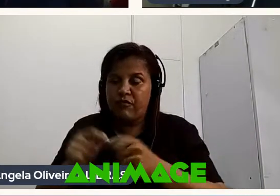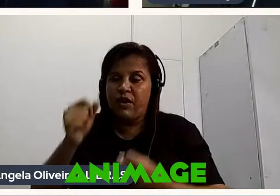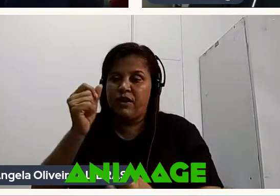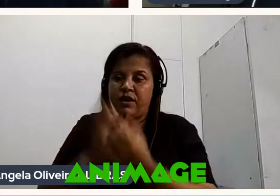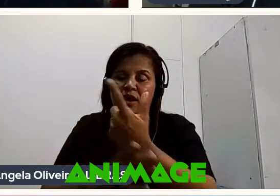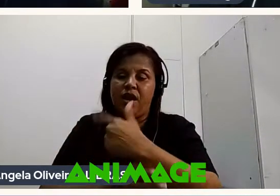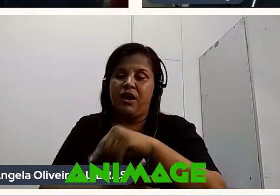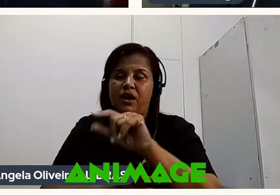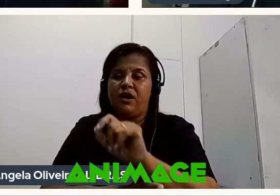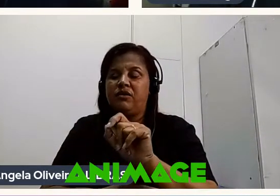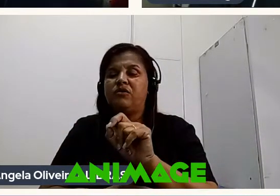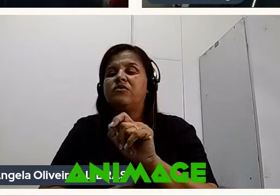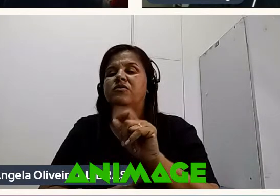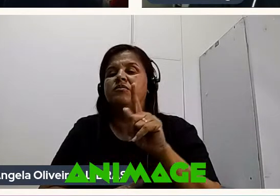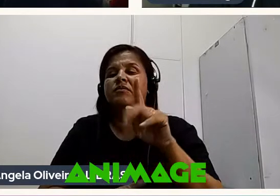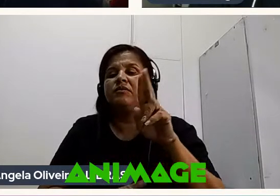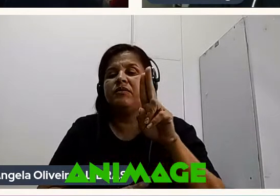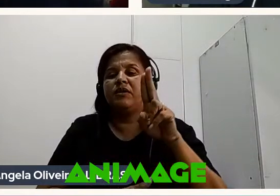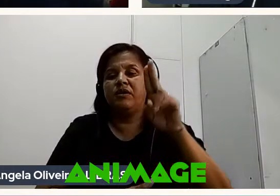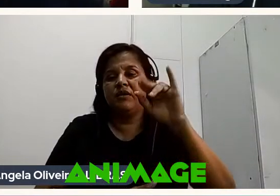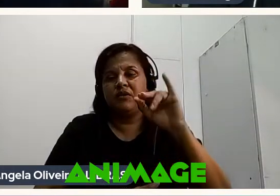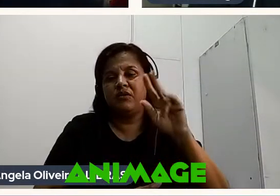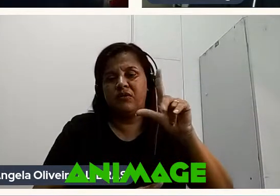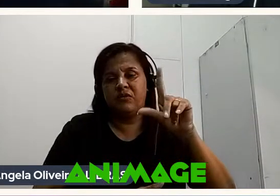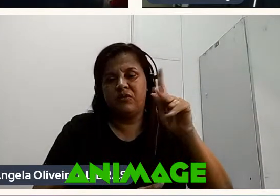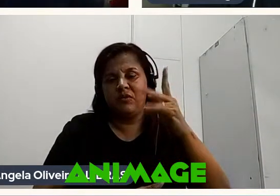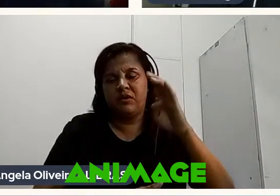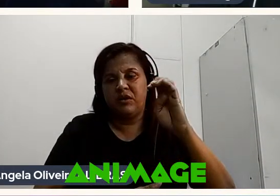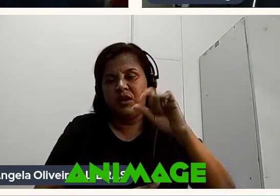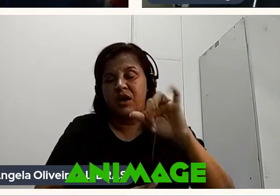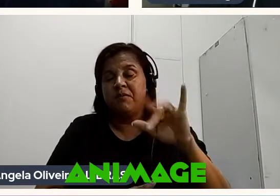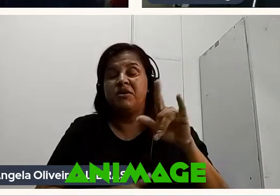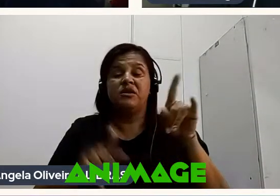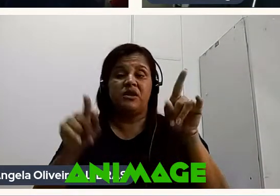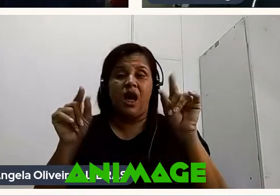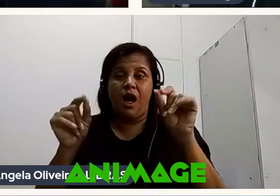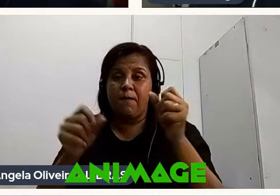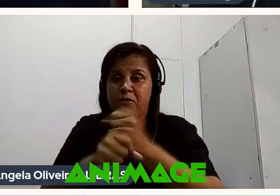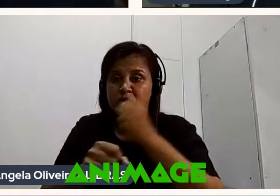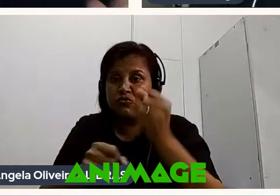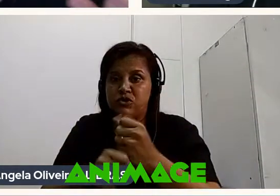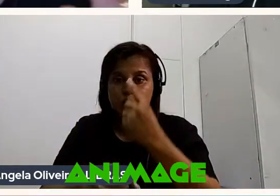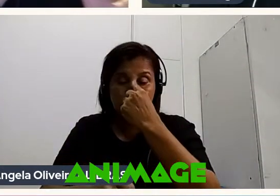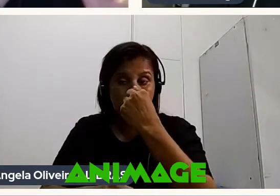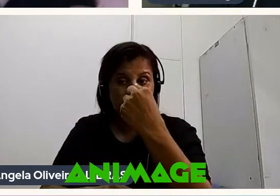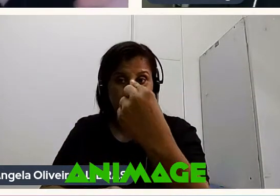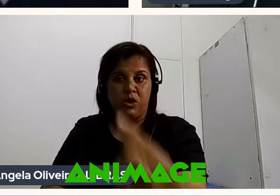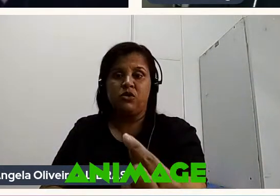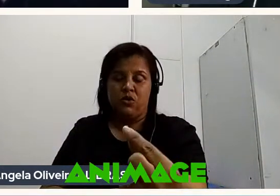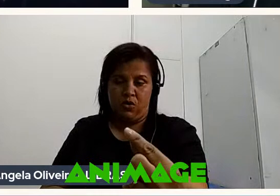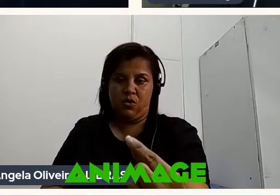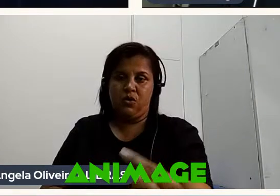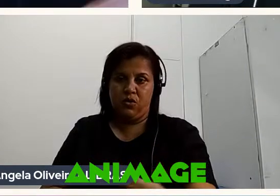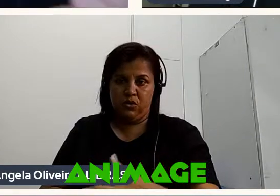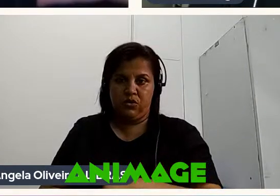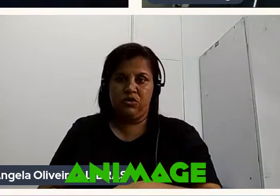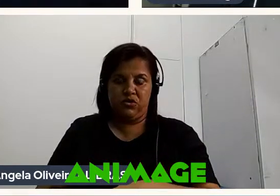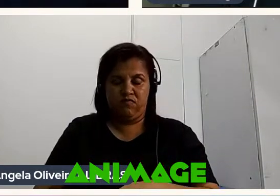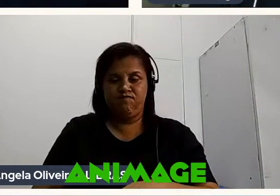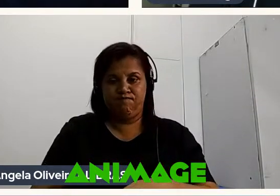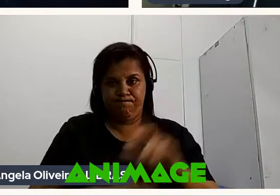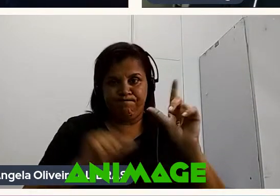Encabeçado pelo Guilherme Del Toro E eles estão Produzindo Pinóquio Lá Para Netflix Obviamente Eles têm Uma estrutura